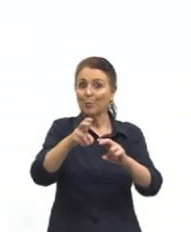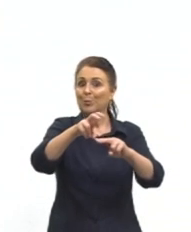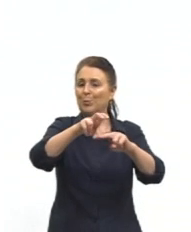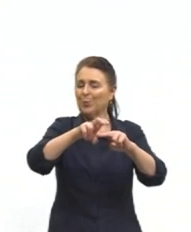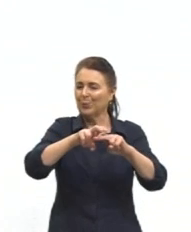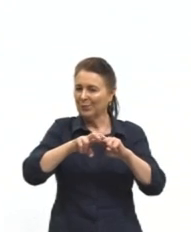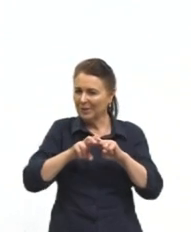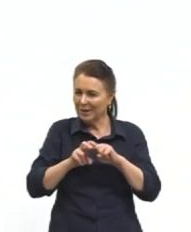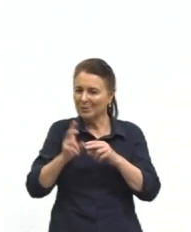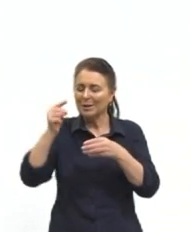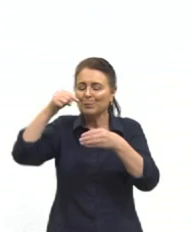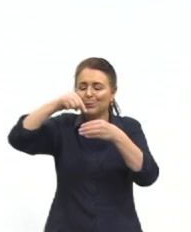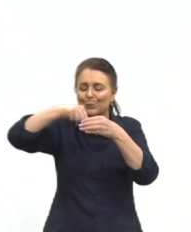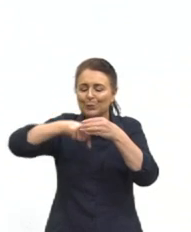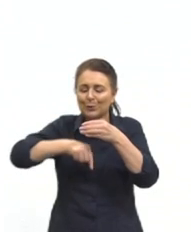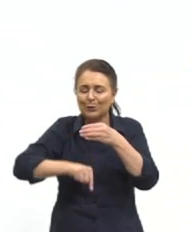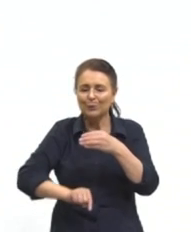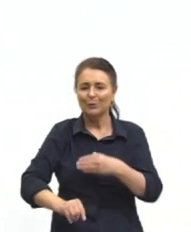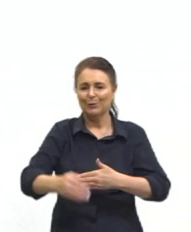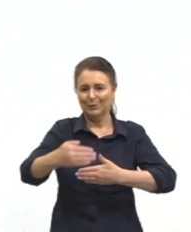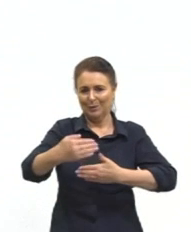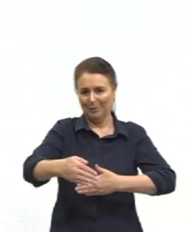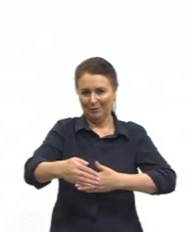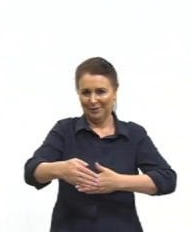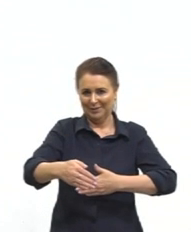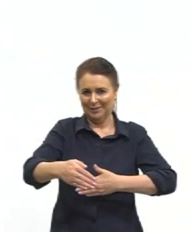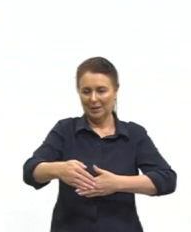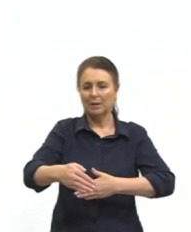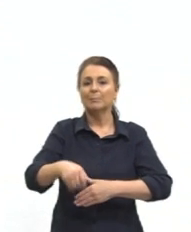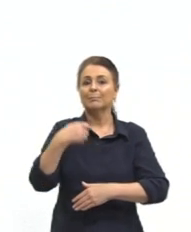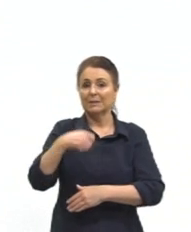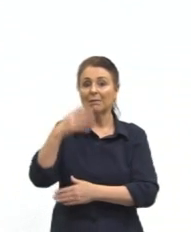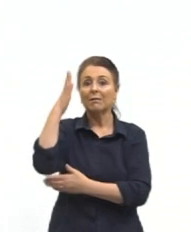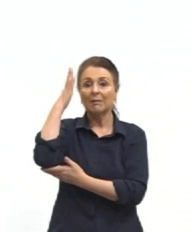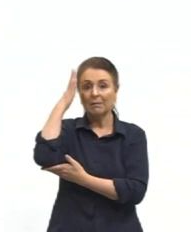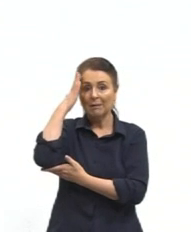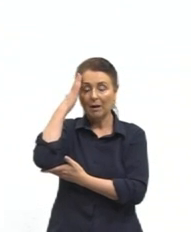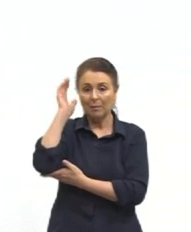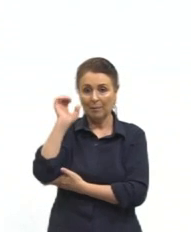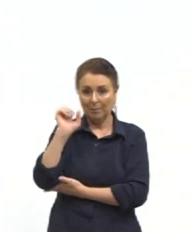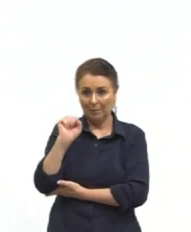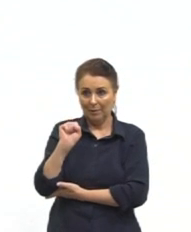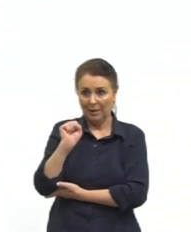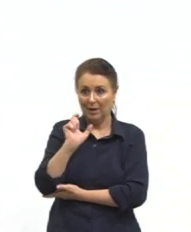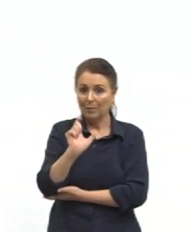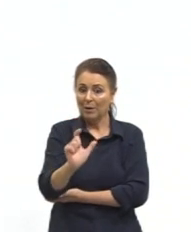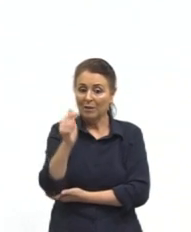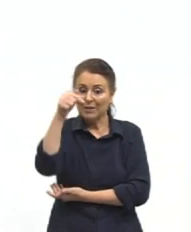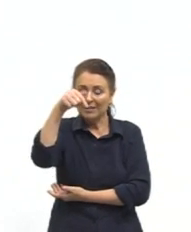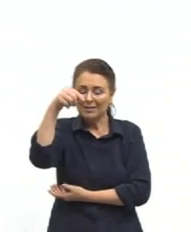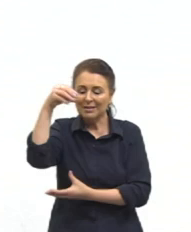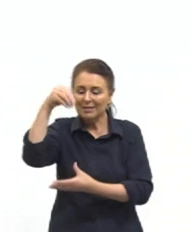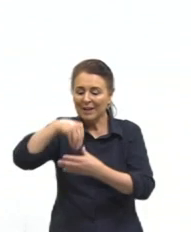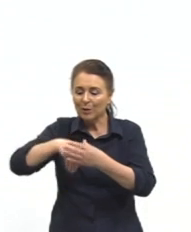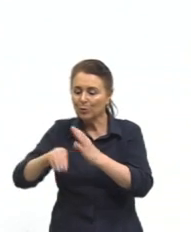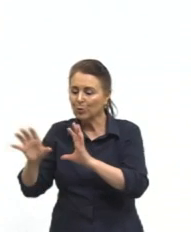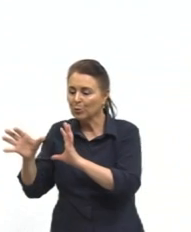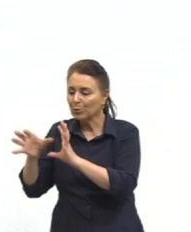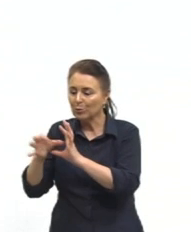a nossa prova é saber, logicamente, que a palavra dentro desse contexto pode ter